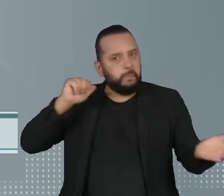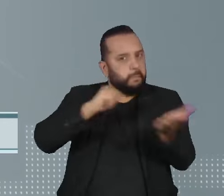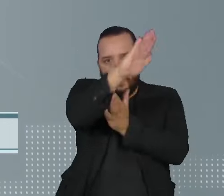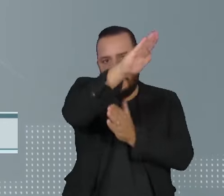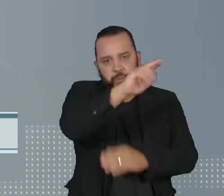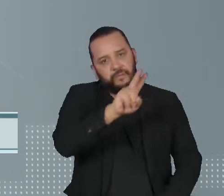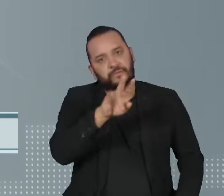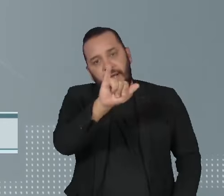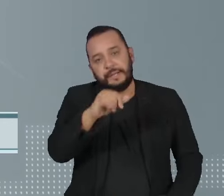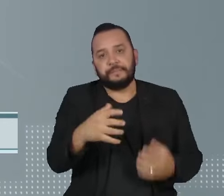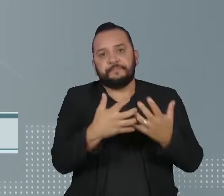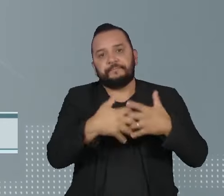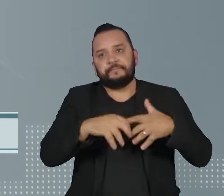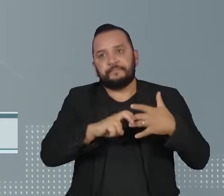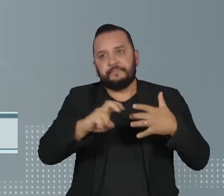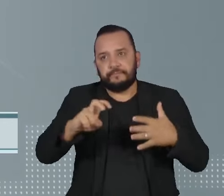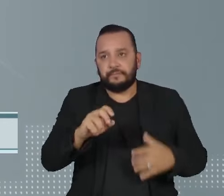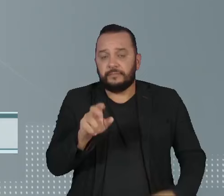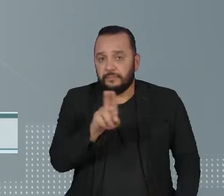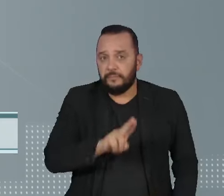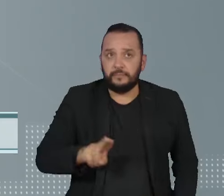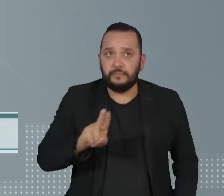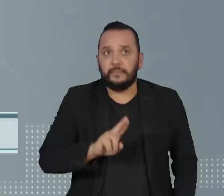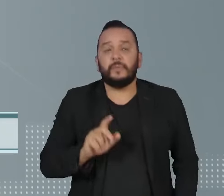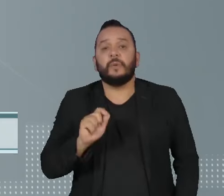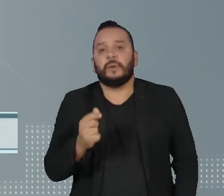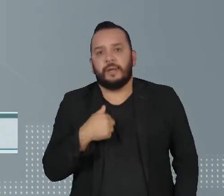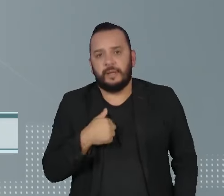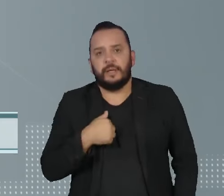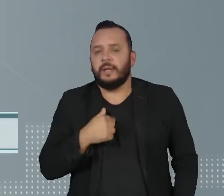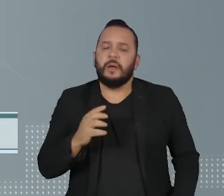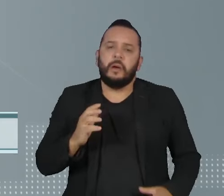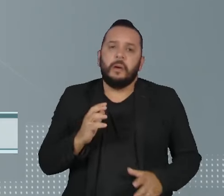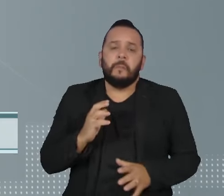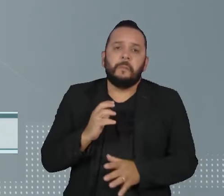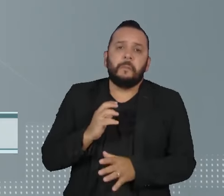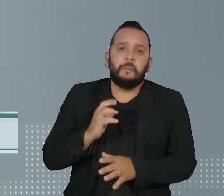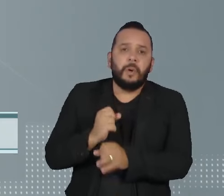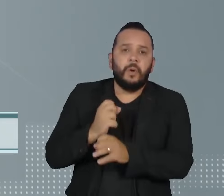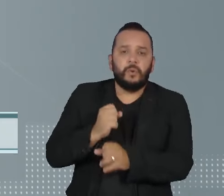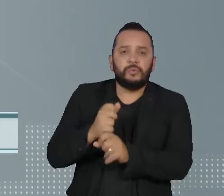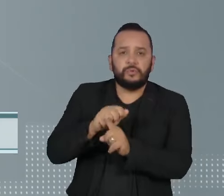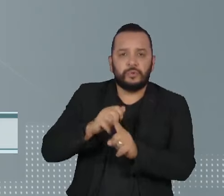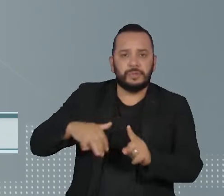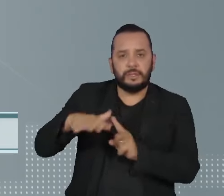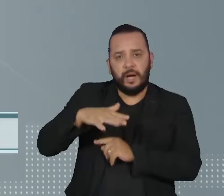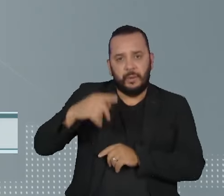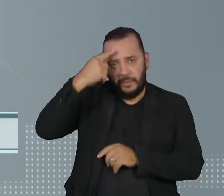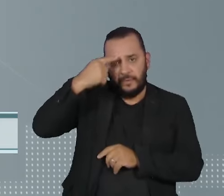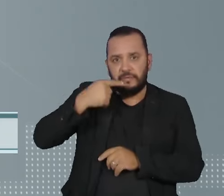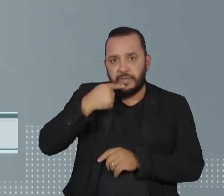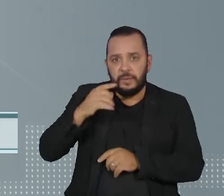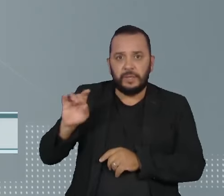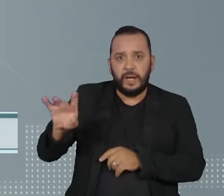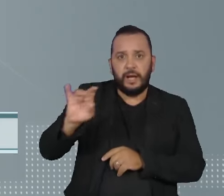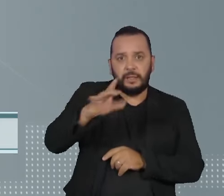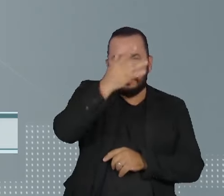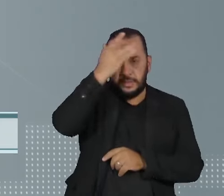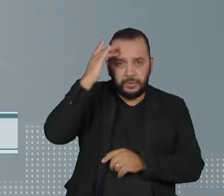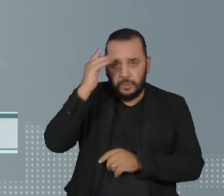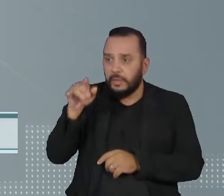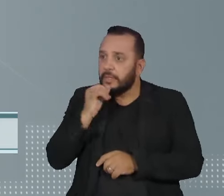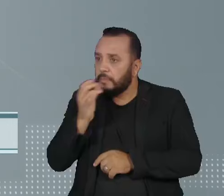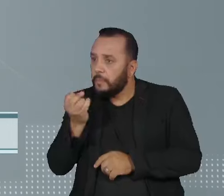artificial que utilizar a pontuação social, uma espécie de perfil pessoal que leva em conta bons e maus hábitos das